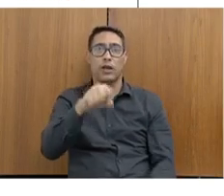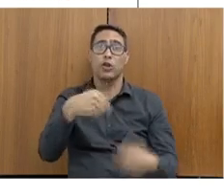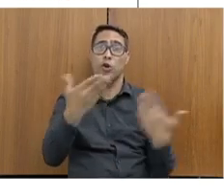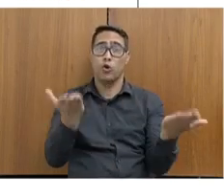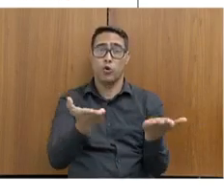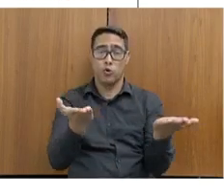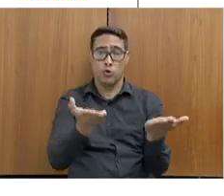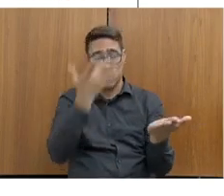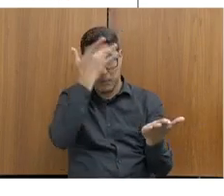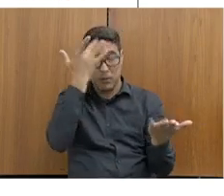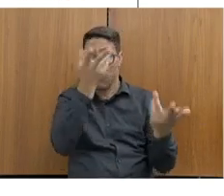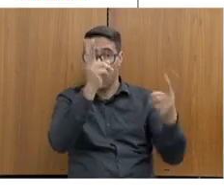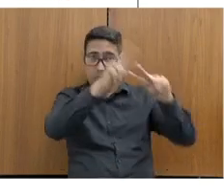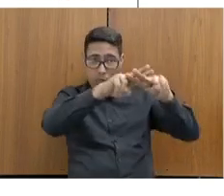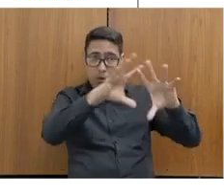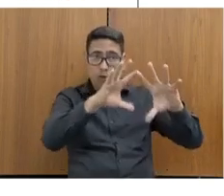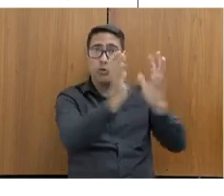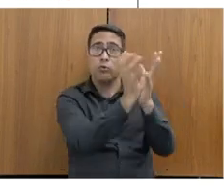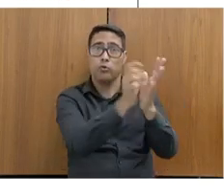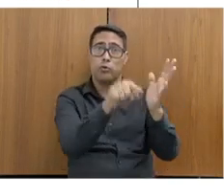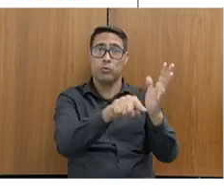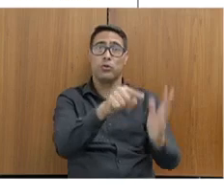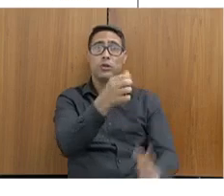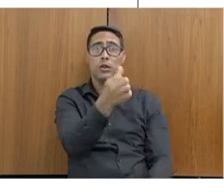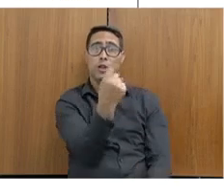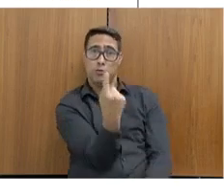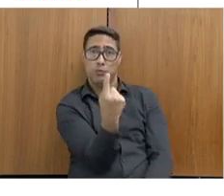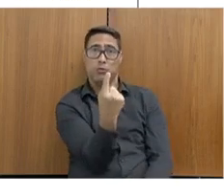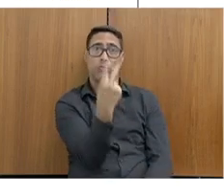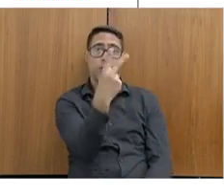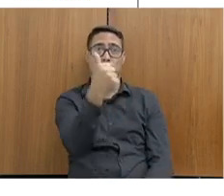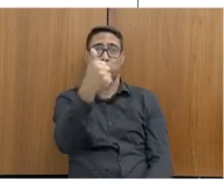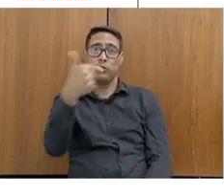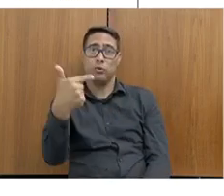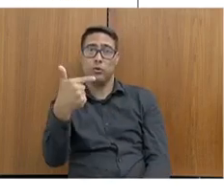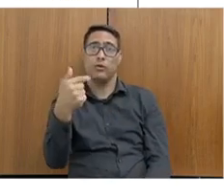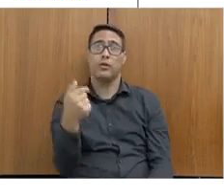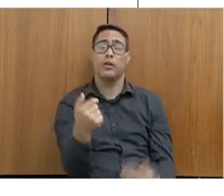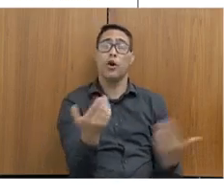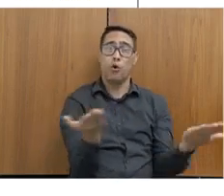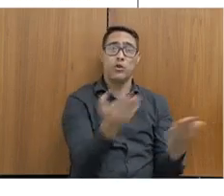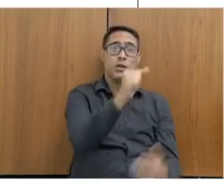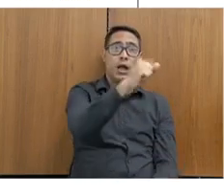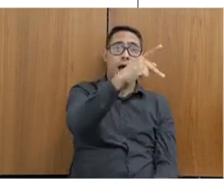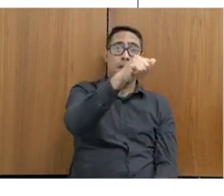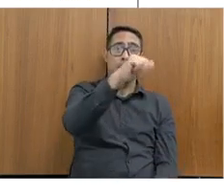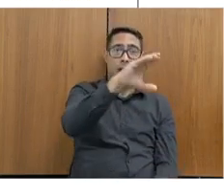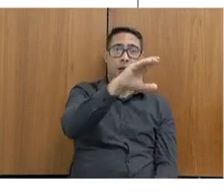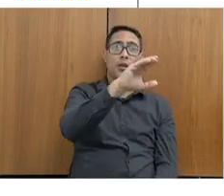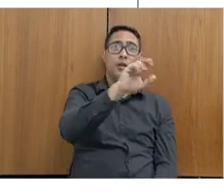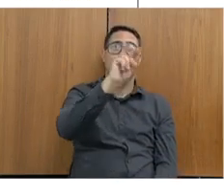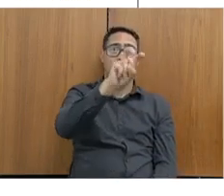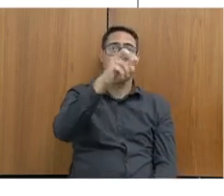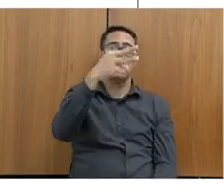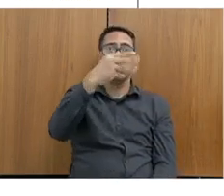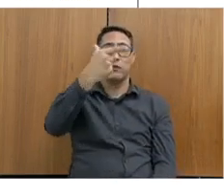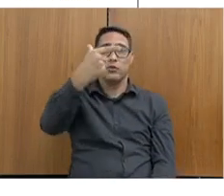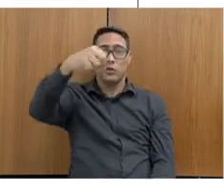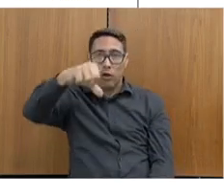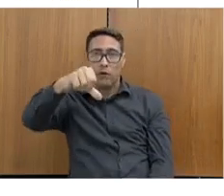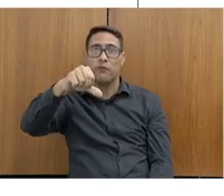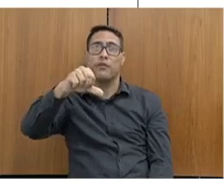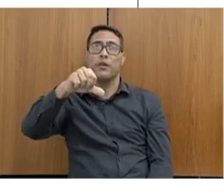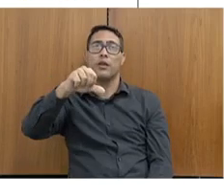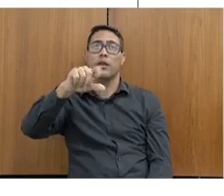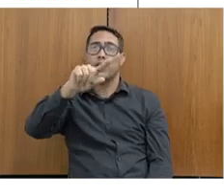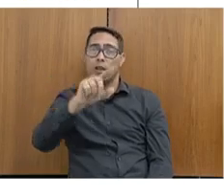população carcerária é de 61.212. Hoje nós temos nas APACs 5.329 vagas e